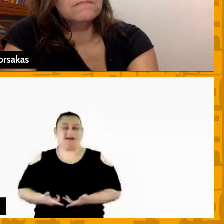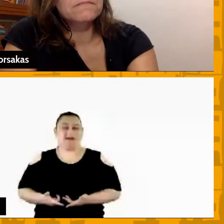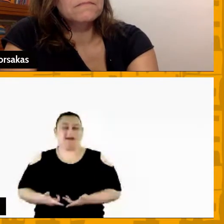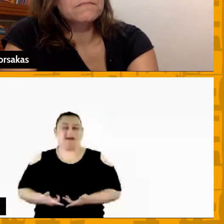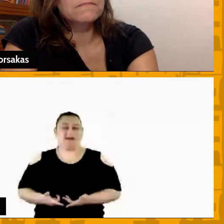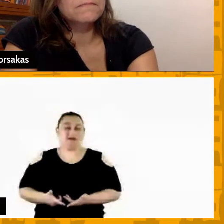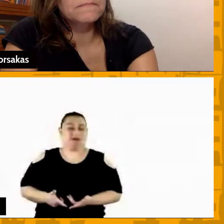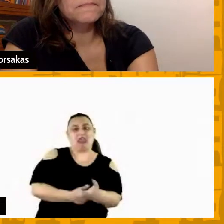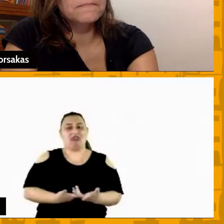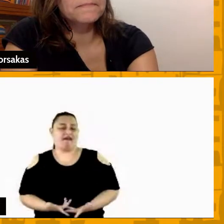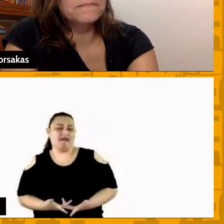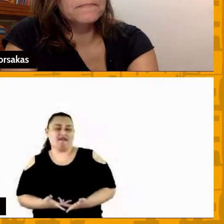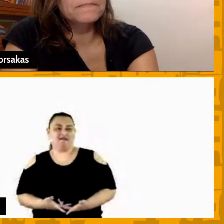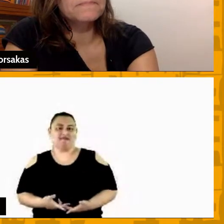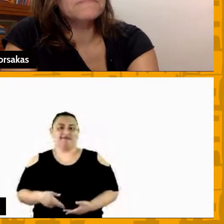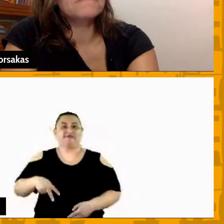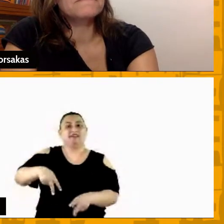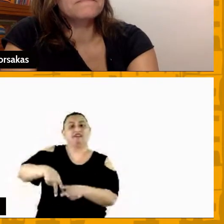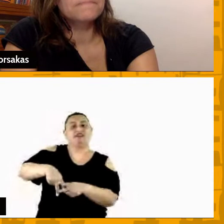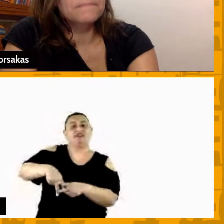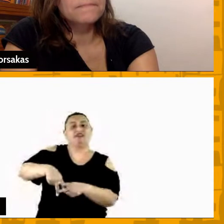coisa parecida